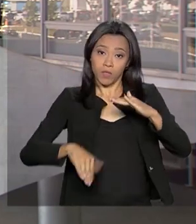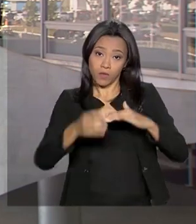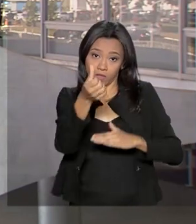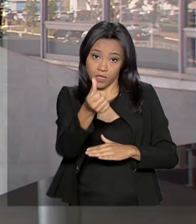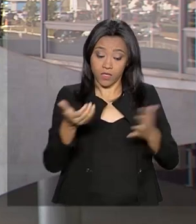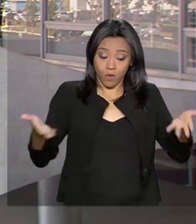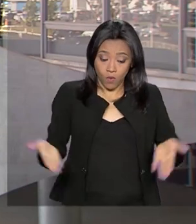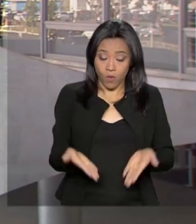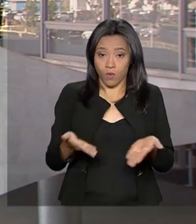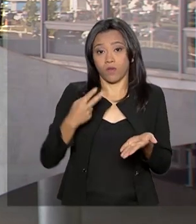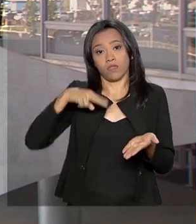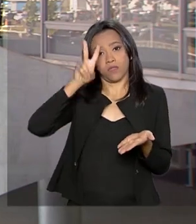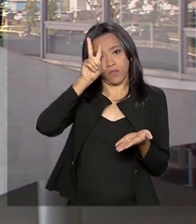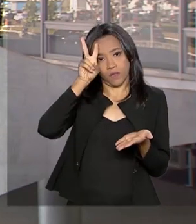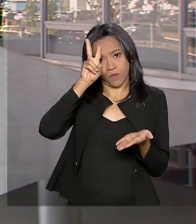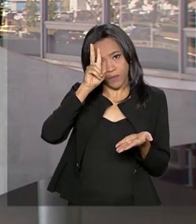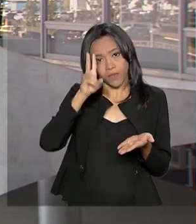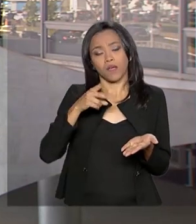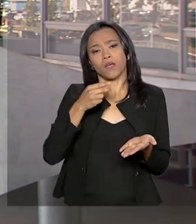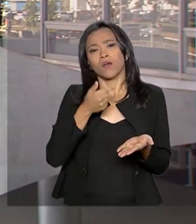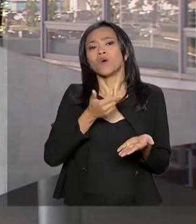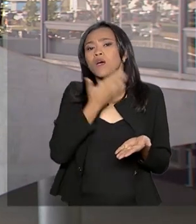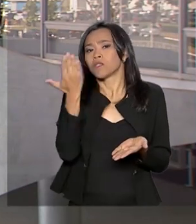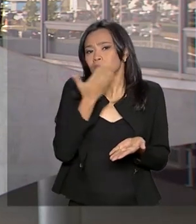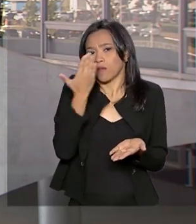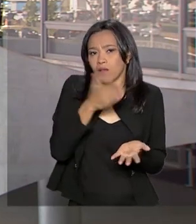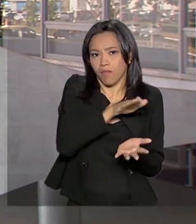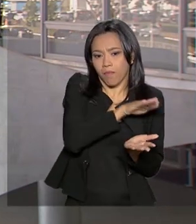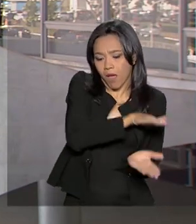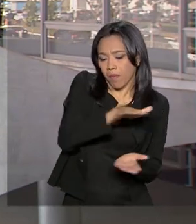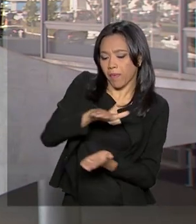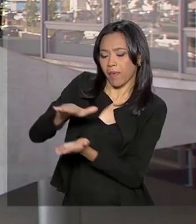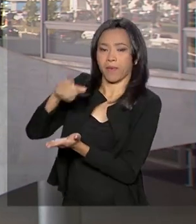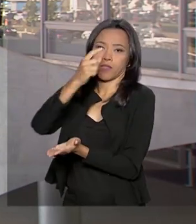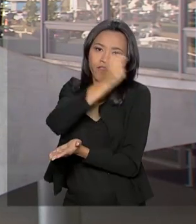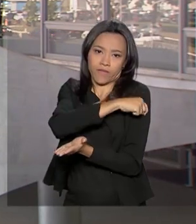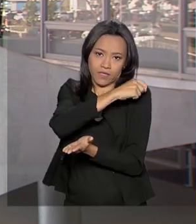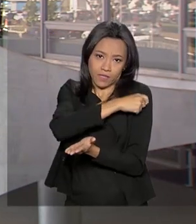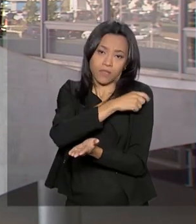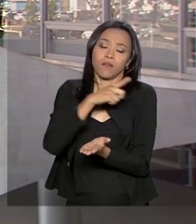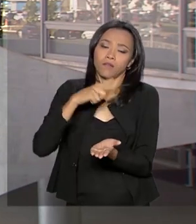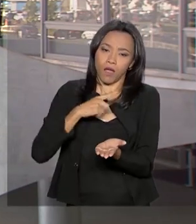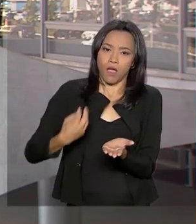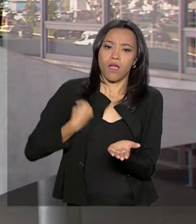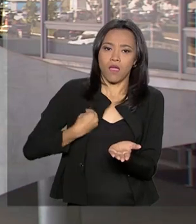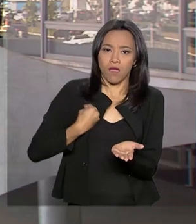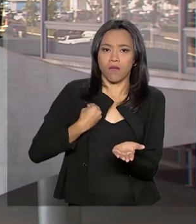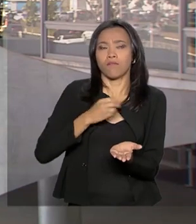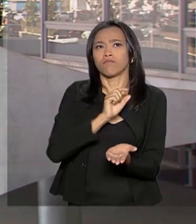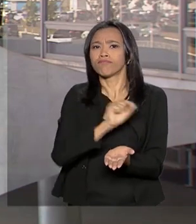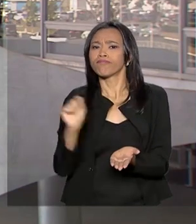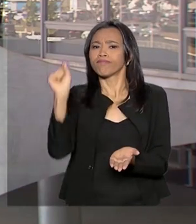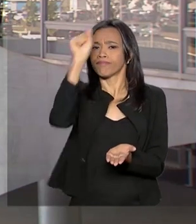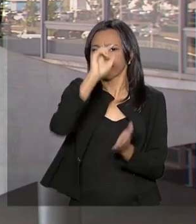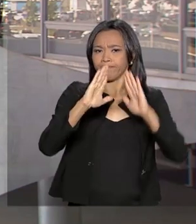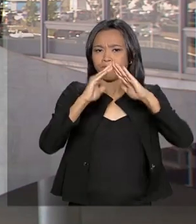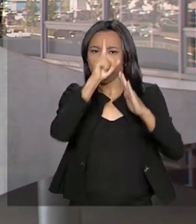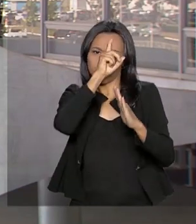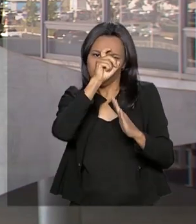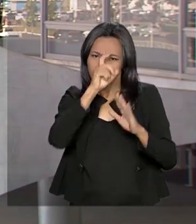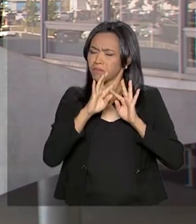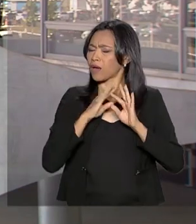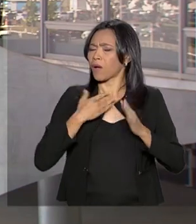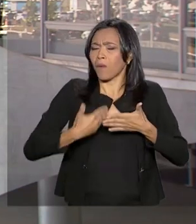hoje, segunda-feira, as doses restantes estão disponíveis em todas as unidades de saúde do país para todas as